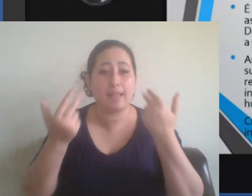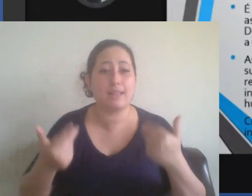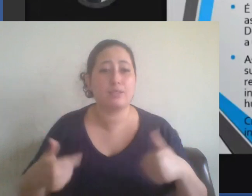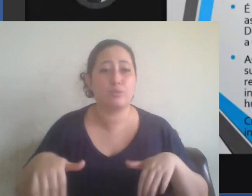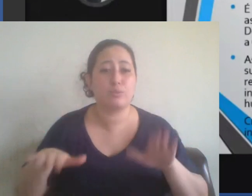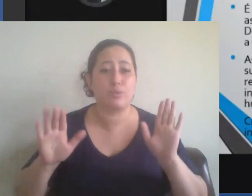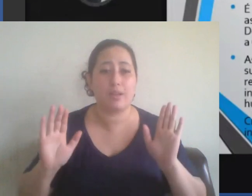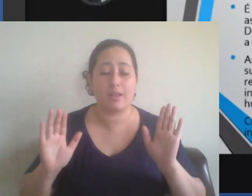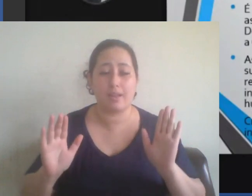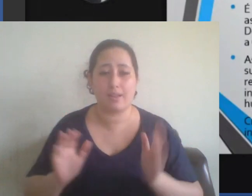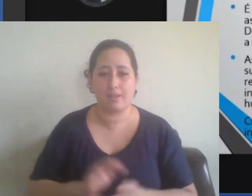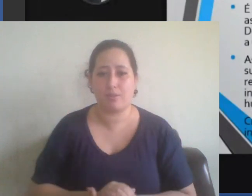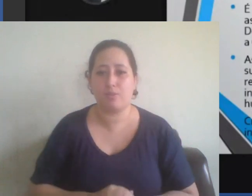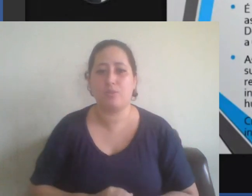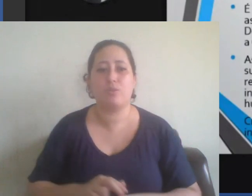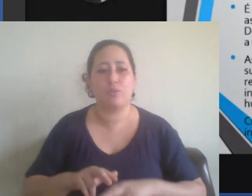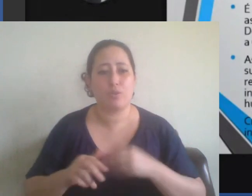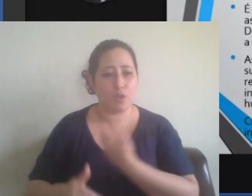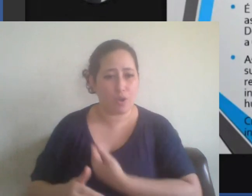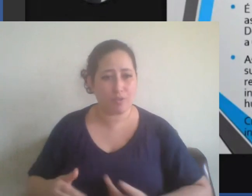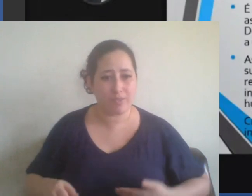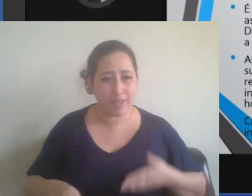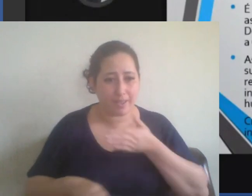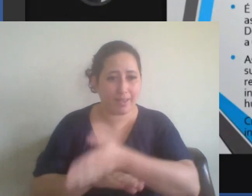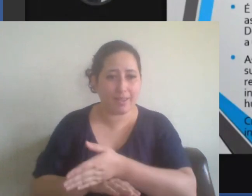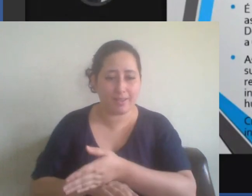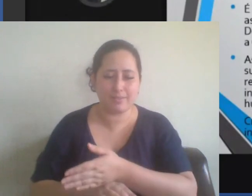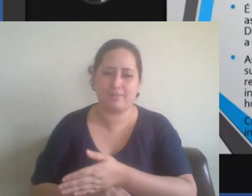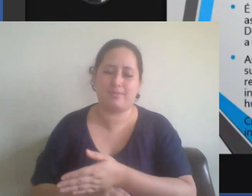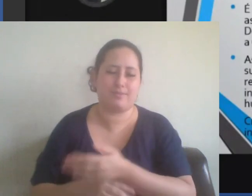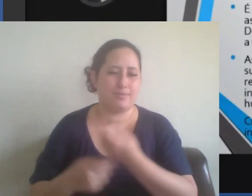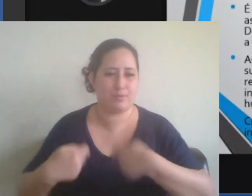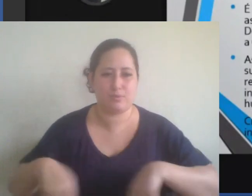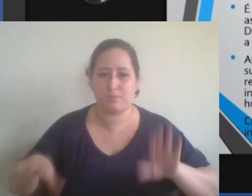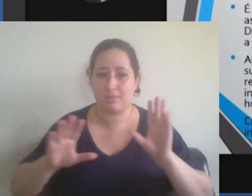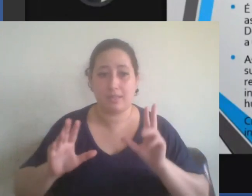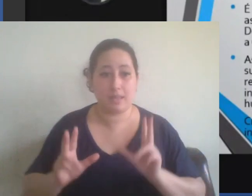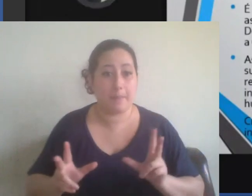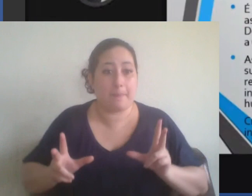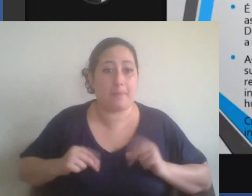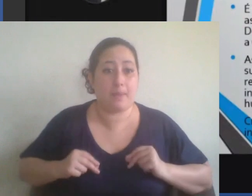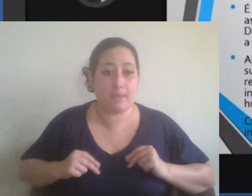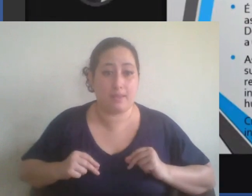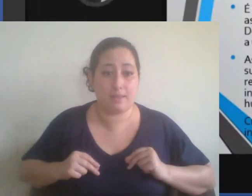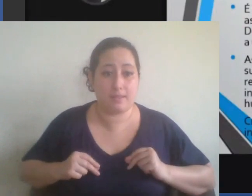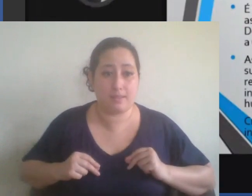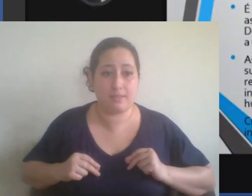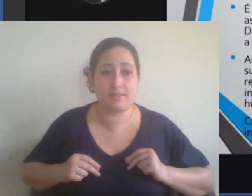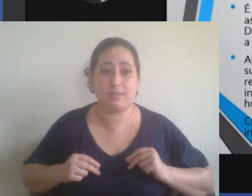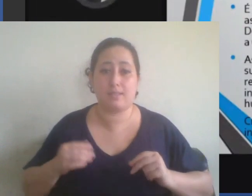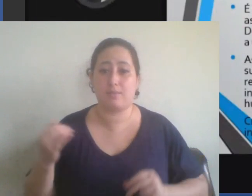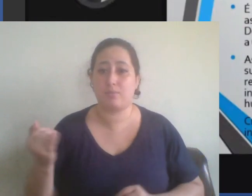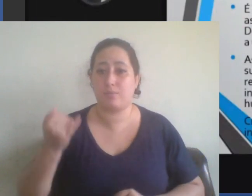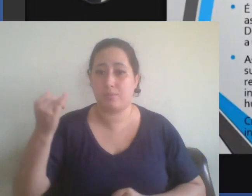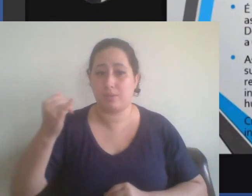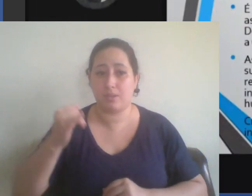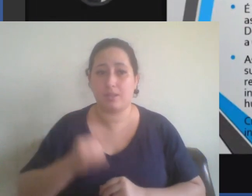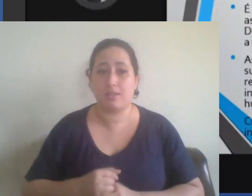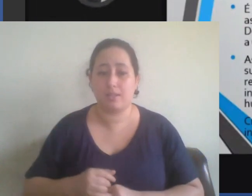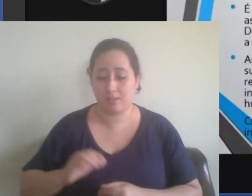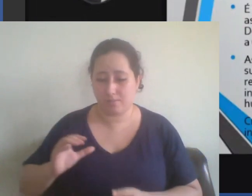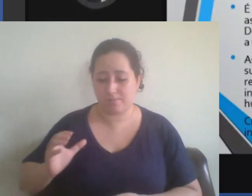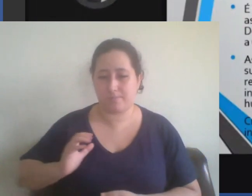Por isso, o governo não deve intervir. A meritocracia pressupõe que a distribuição de riqueza